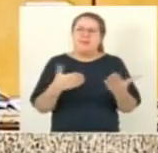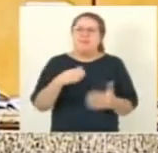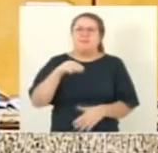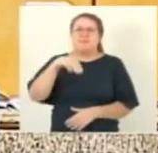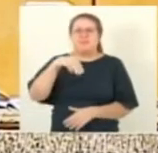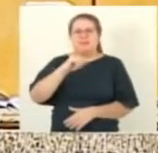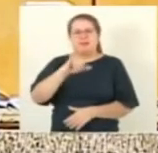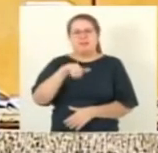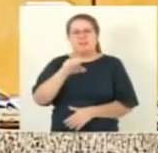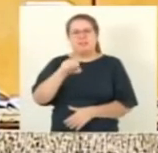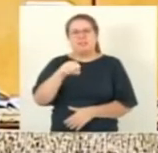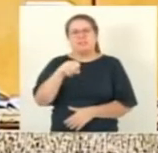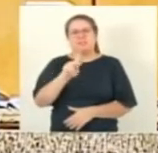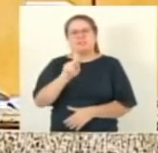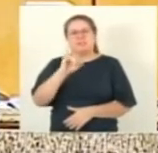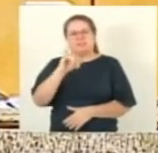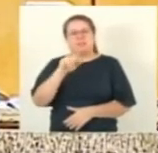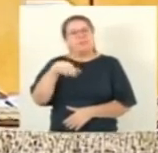Danilo.